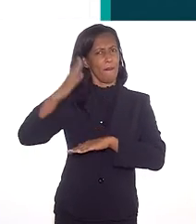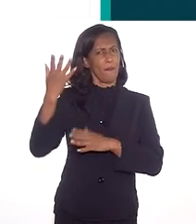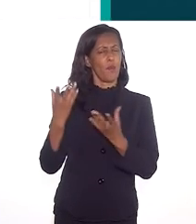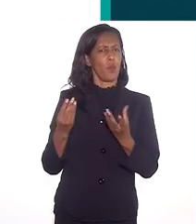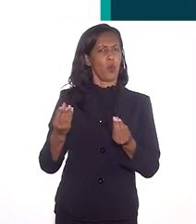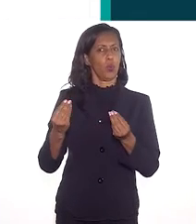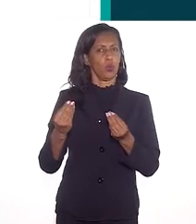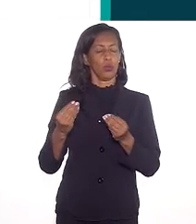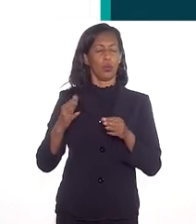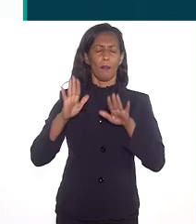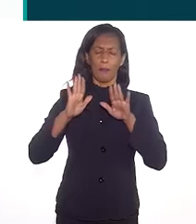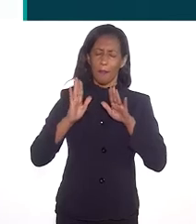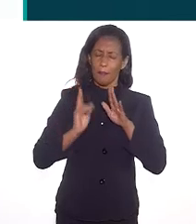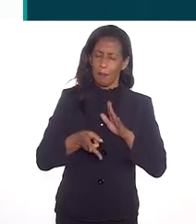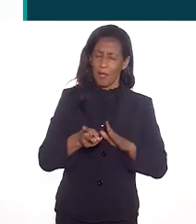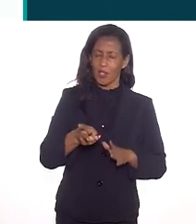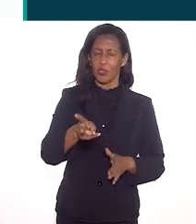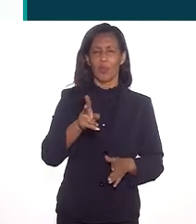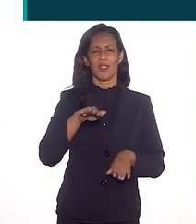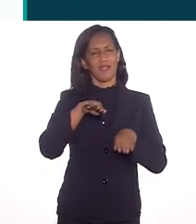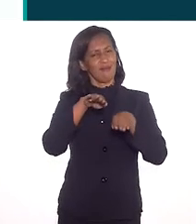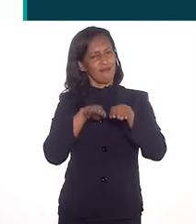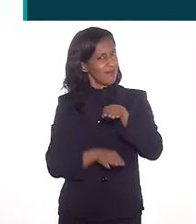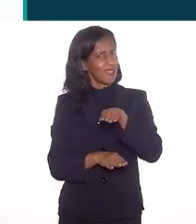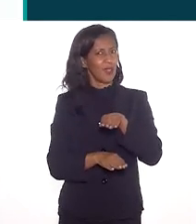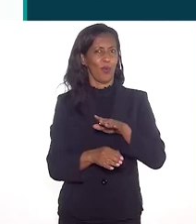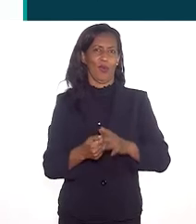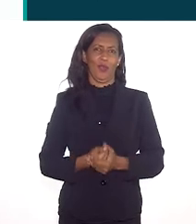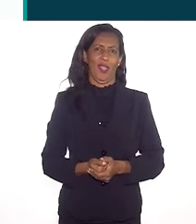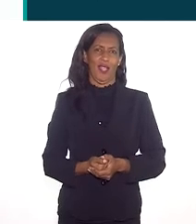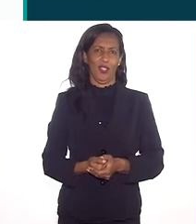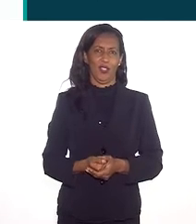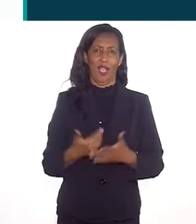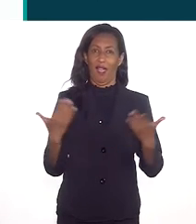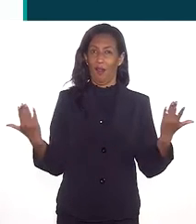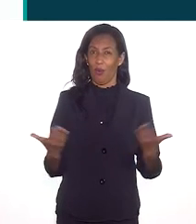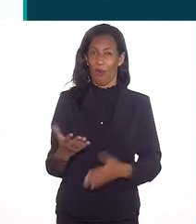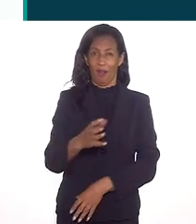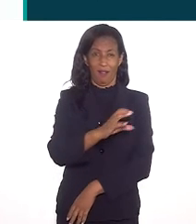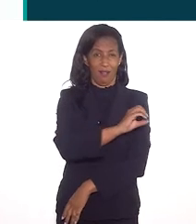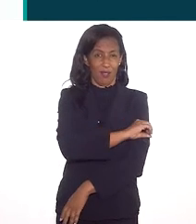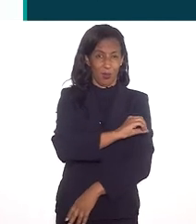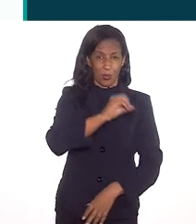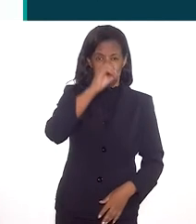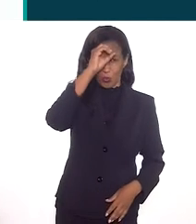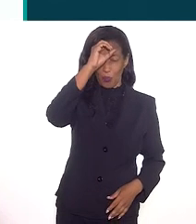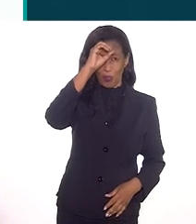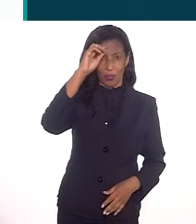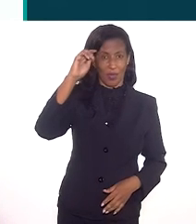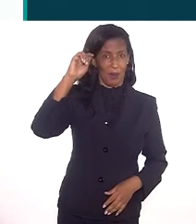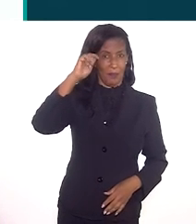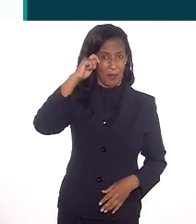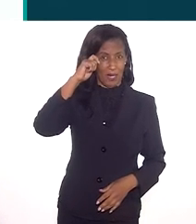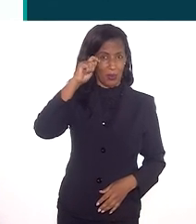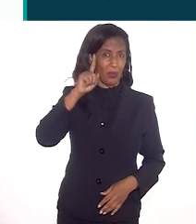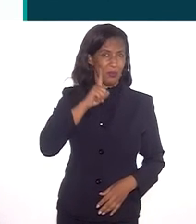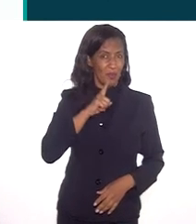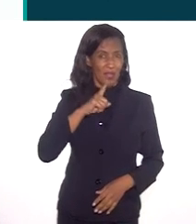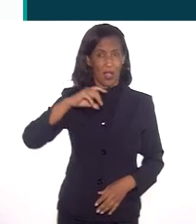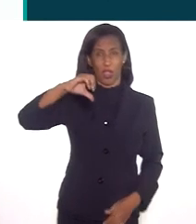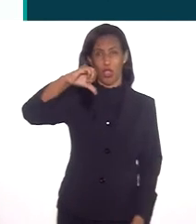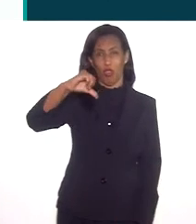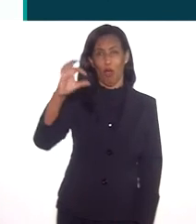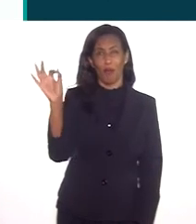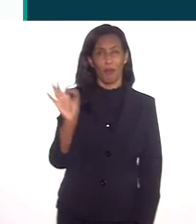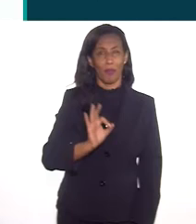últimos anos, mas ainda assim permanece uma desigualdade, o analfabetismo da população negra chega